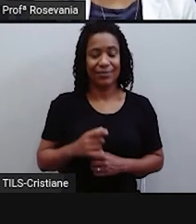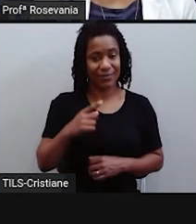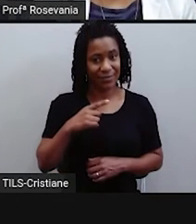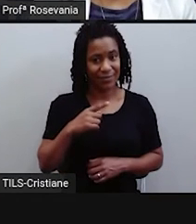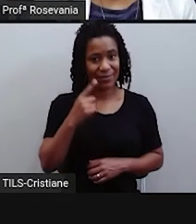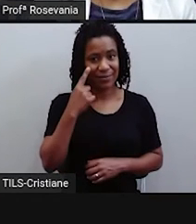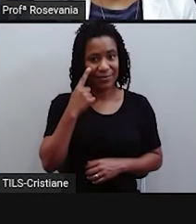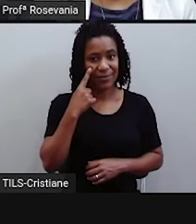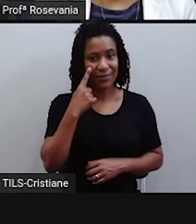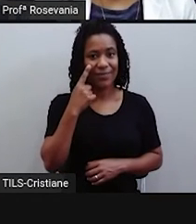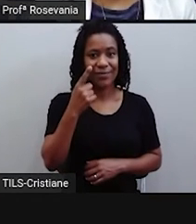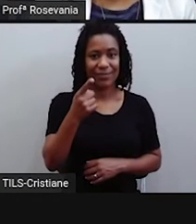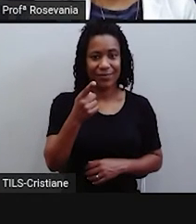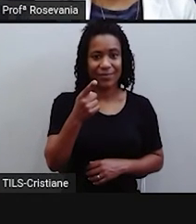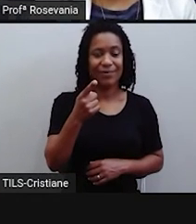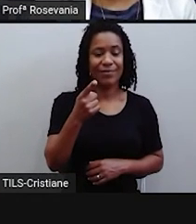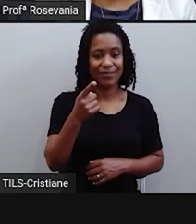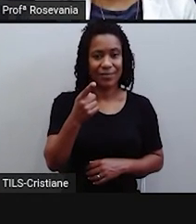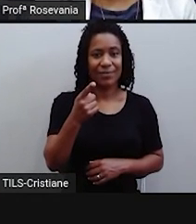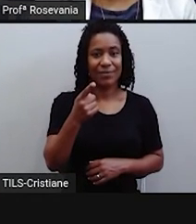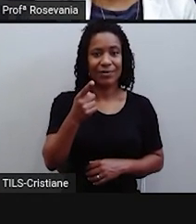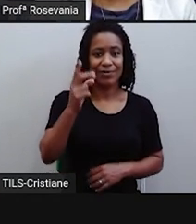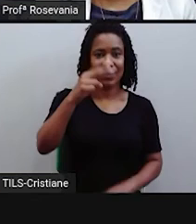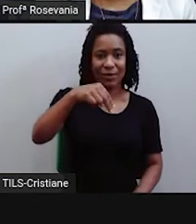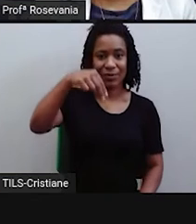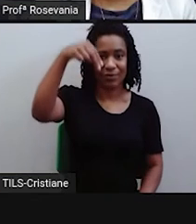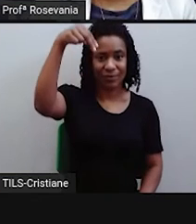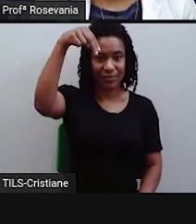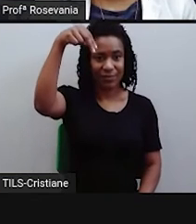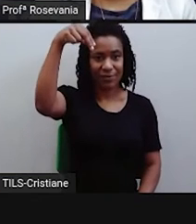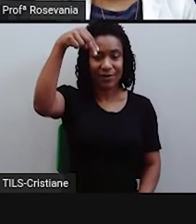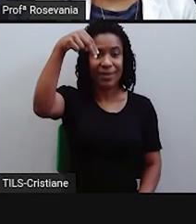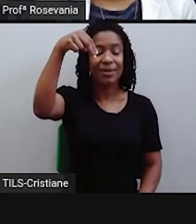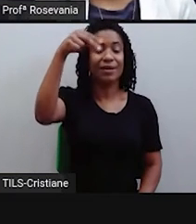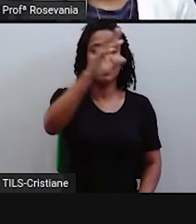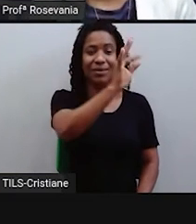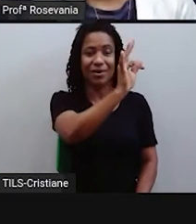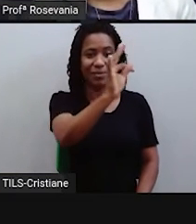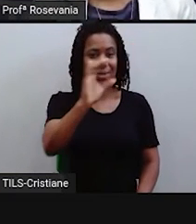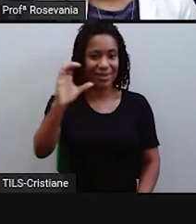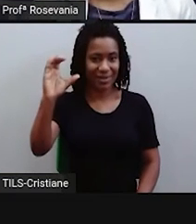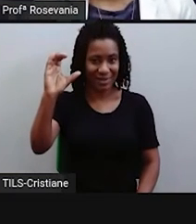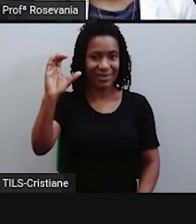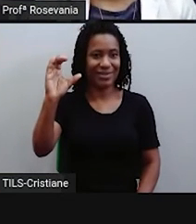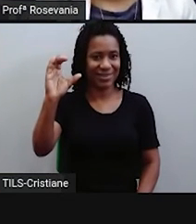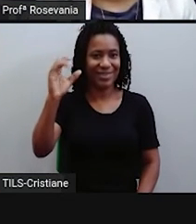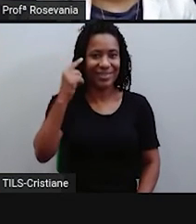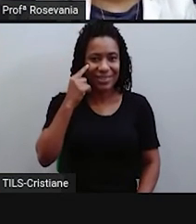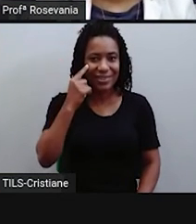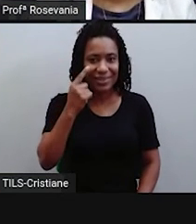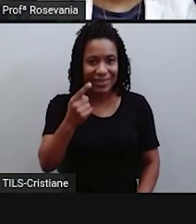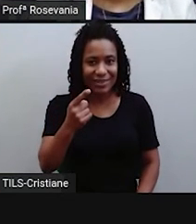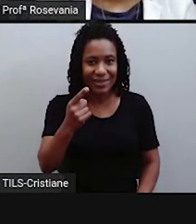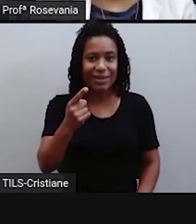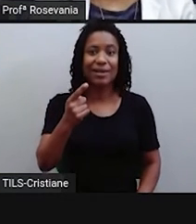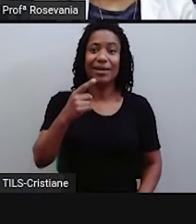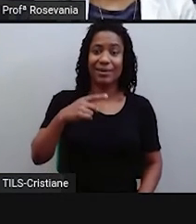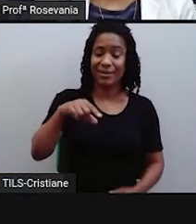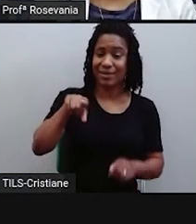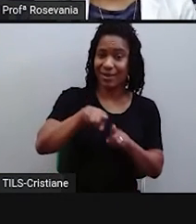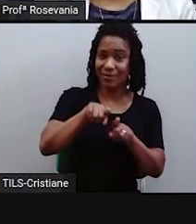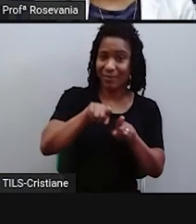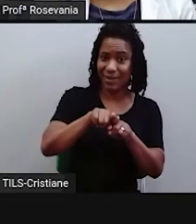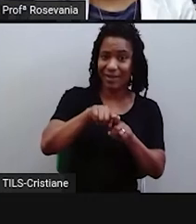e eu, no caso no norte, né, eu tenho o trópico de câncer e eu tenho o círculo polar ártico, que é os 66 graus